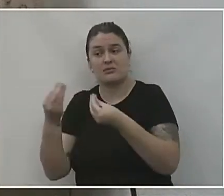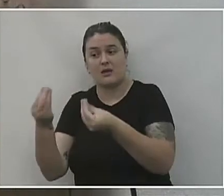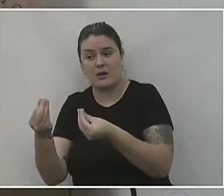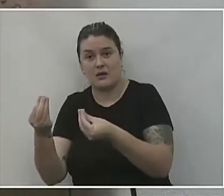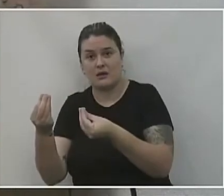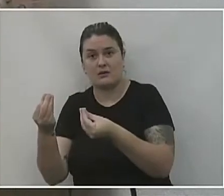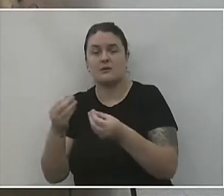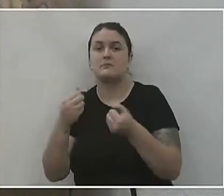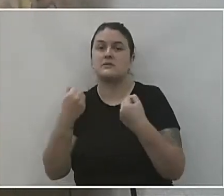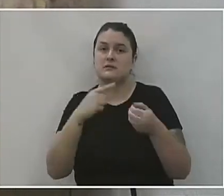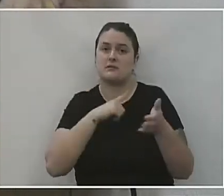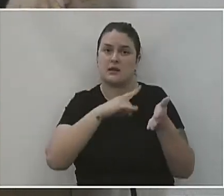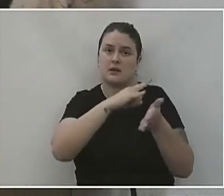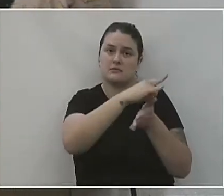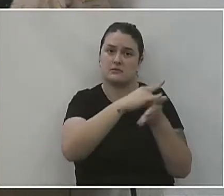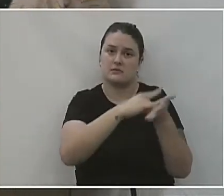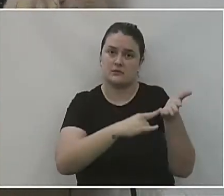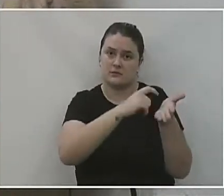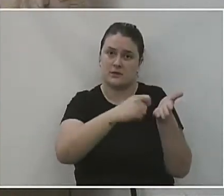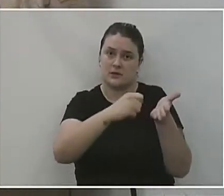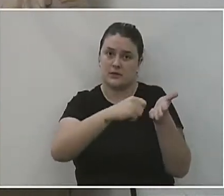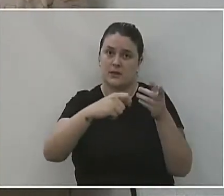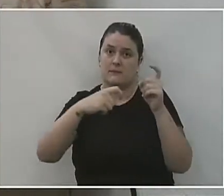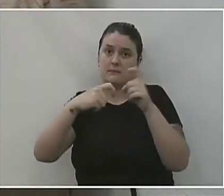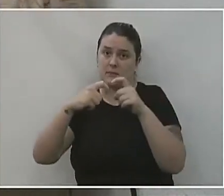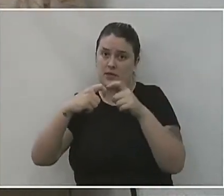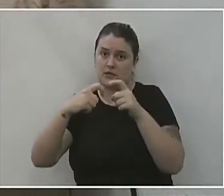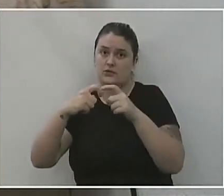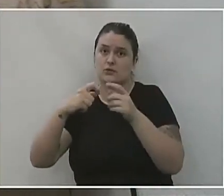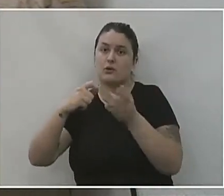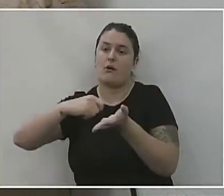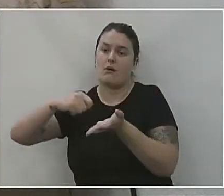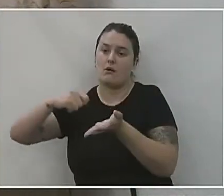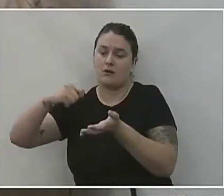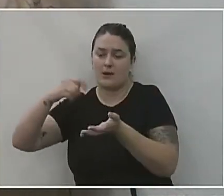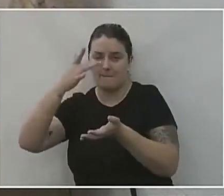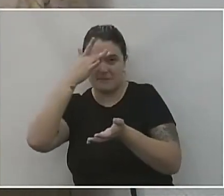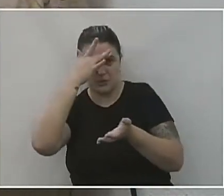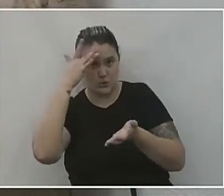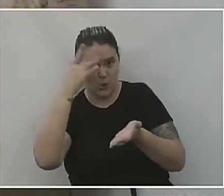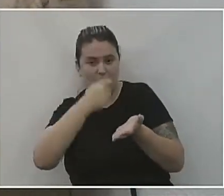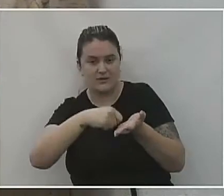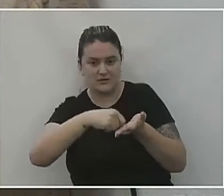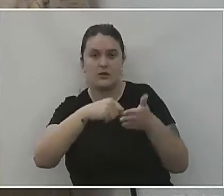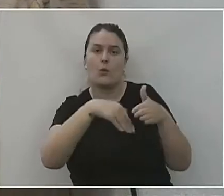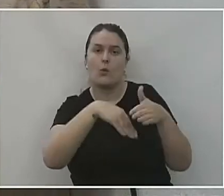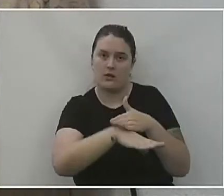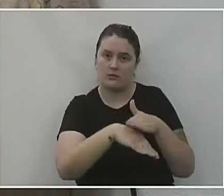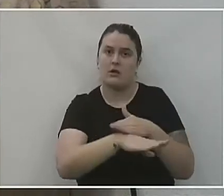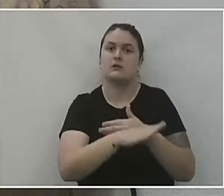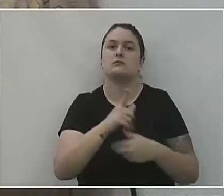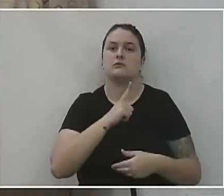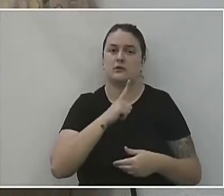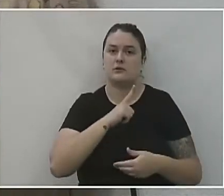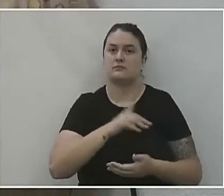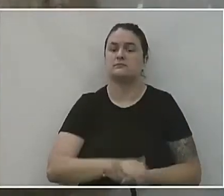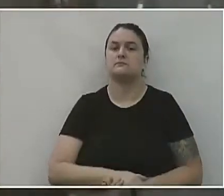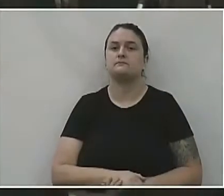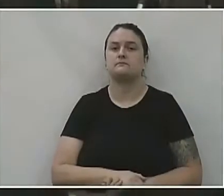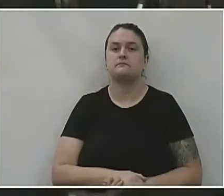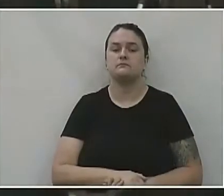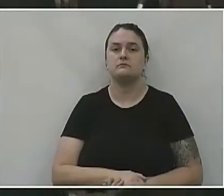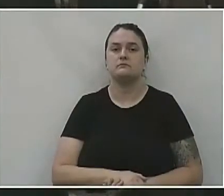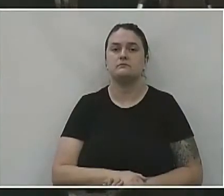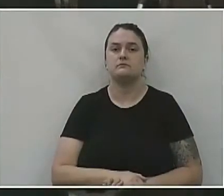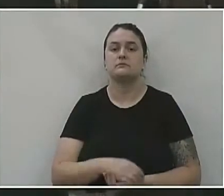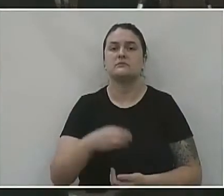receita, também com o consentimento do paciente assinado que está arquivado da mesma forma. E